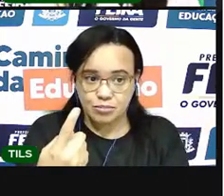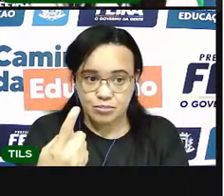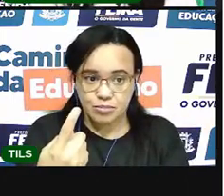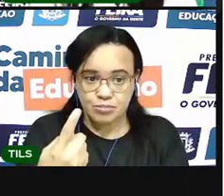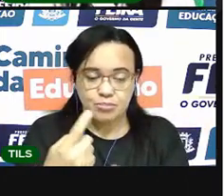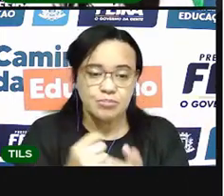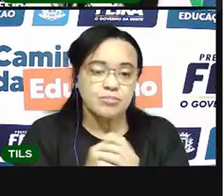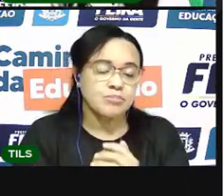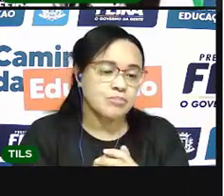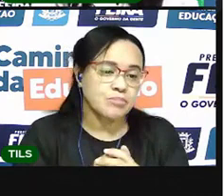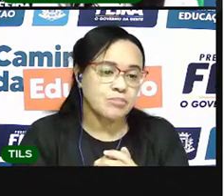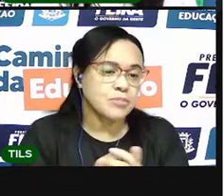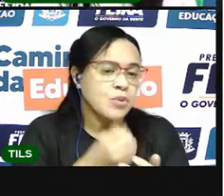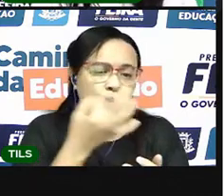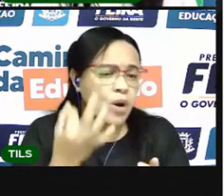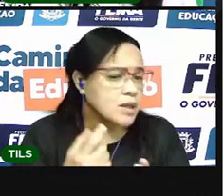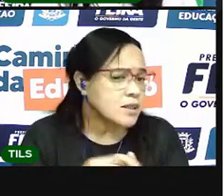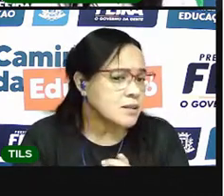Quantas vezes foi?